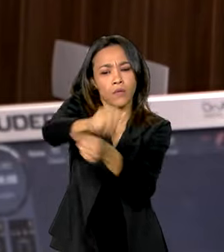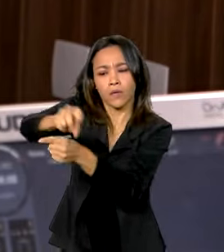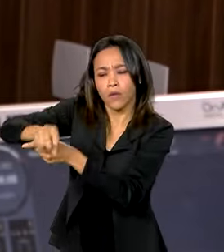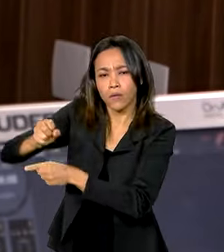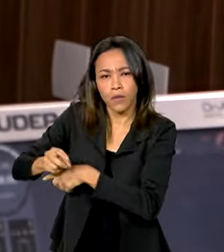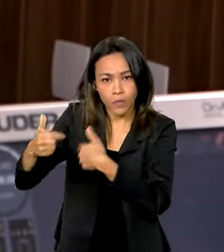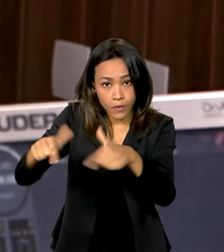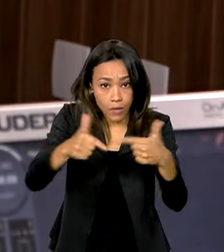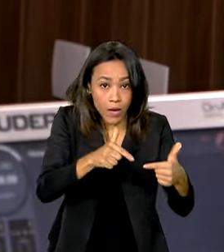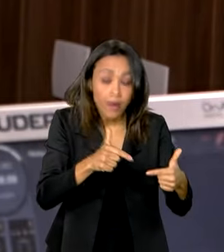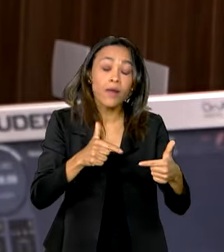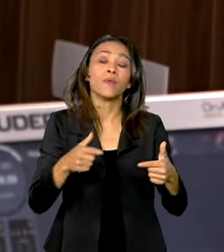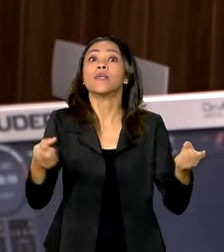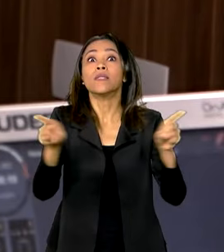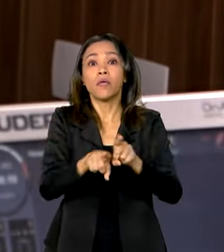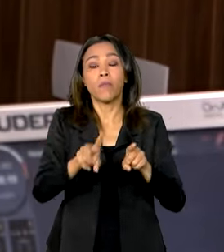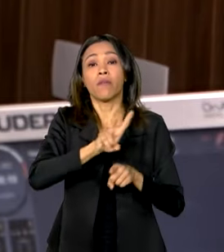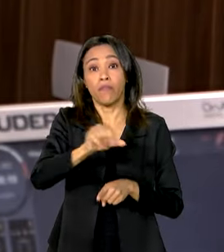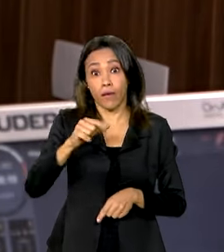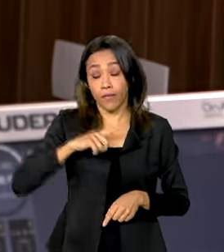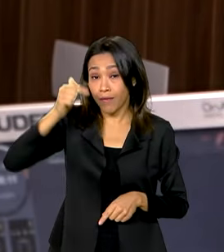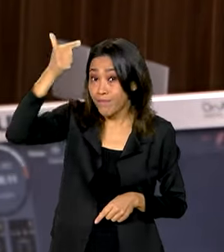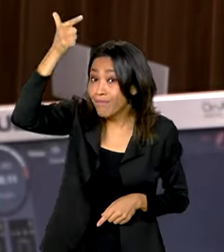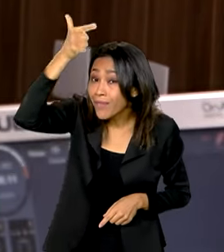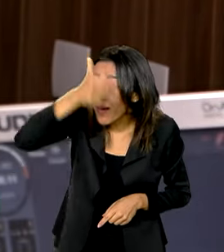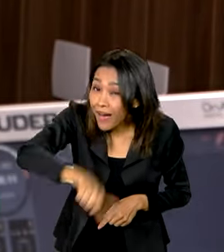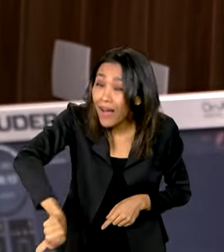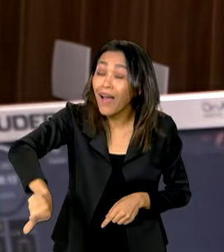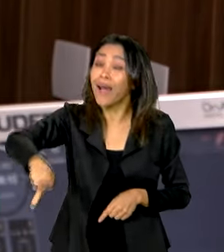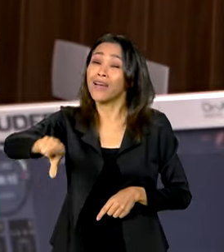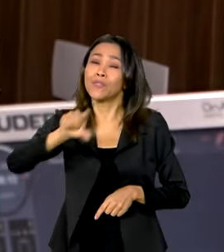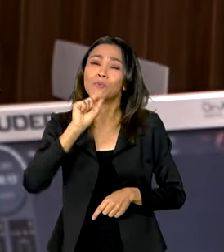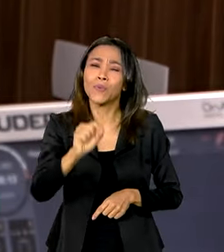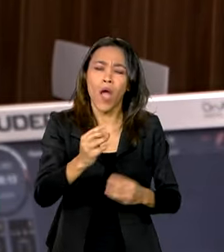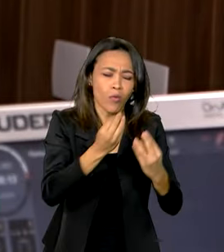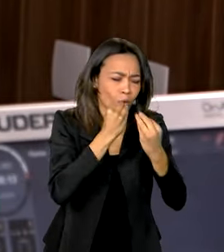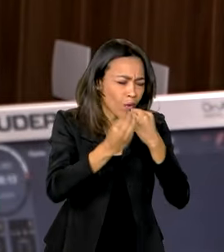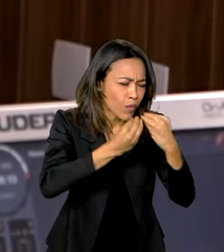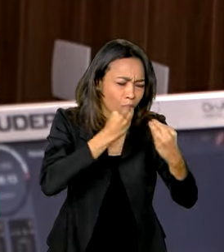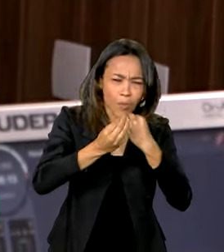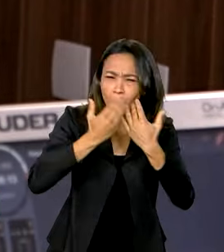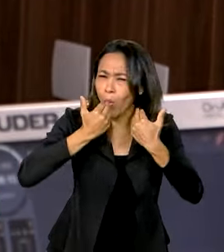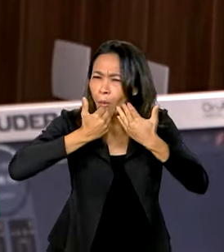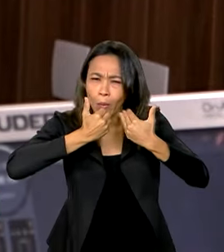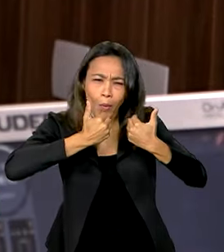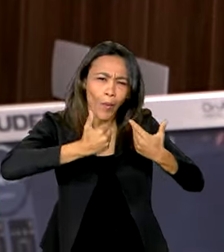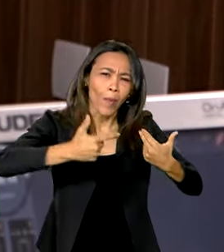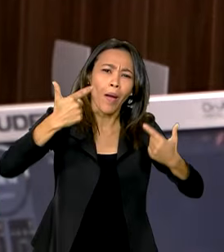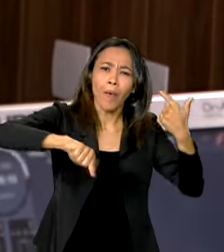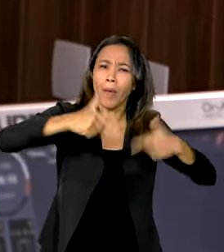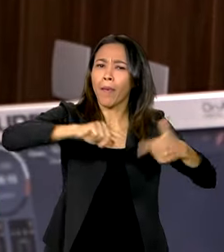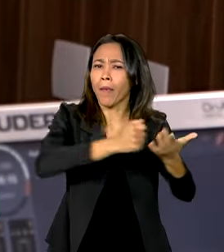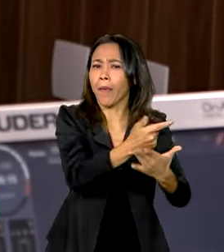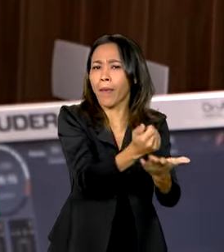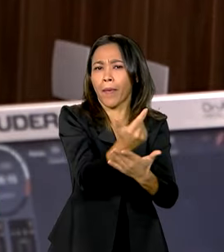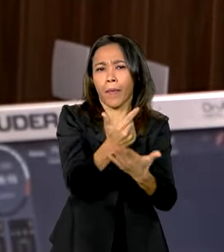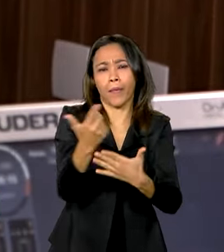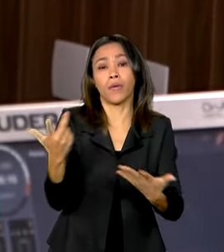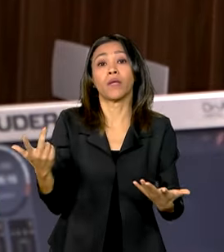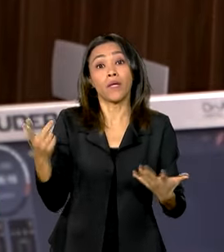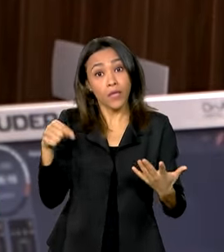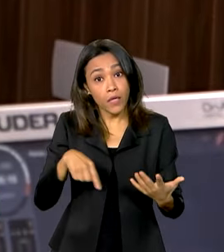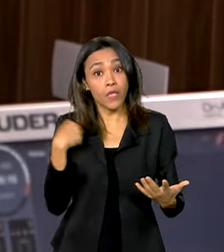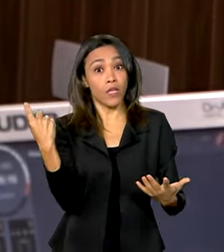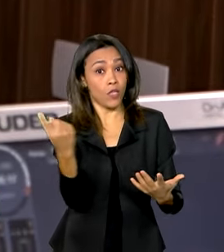vai ter mais demanda por alimentos. Já está tendo mais demanda por alimentos. E o desafio é produzir